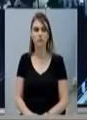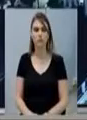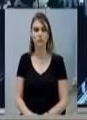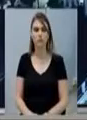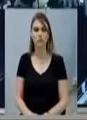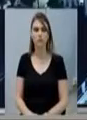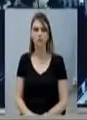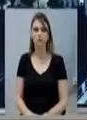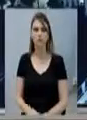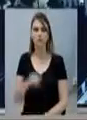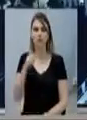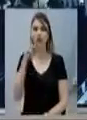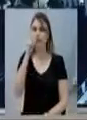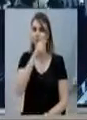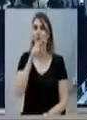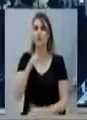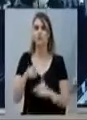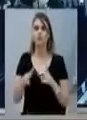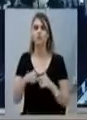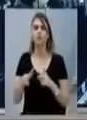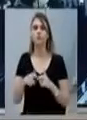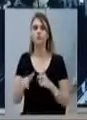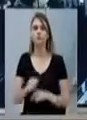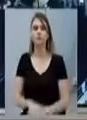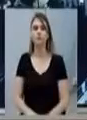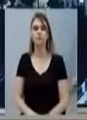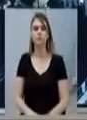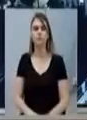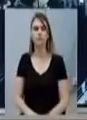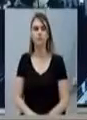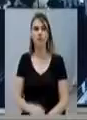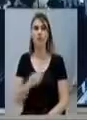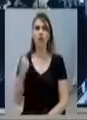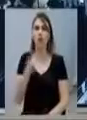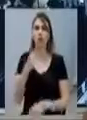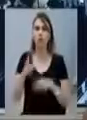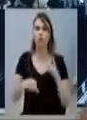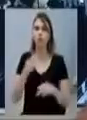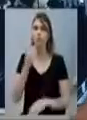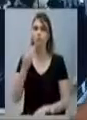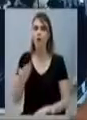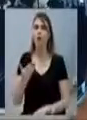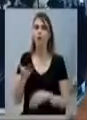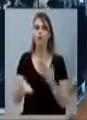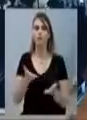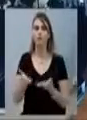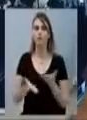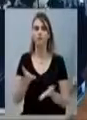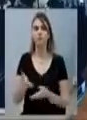Então é complicada essa situação. E a nossa população clama por atendimento.